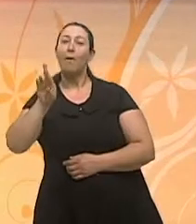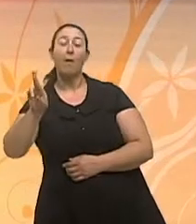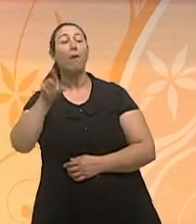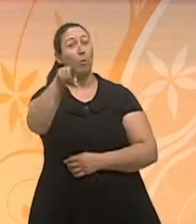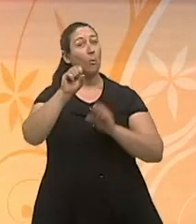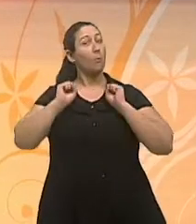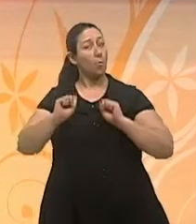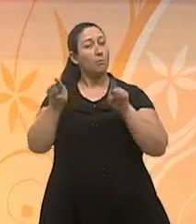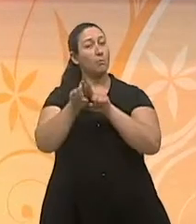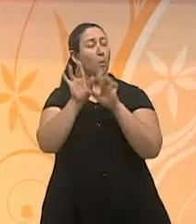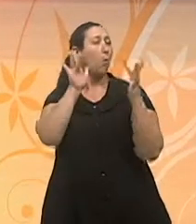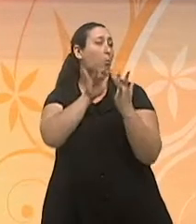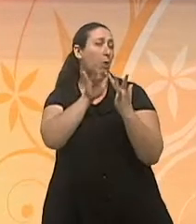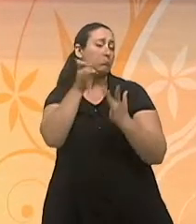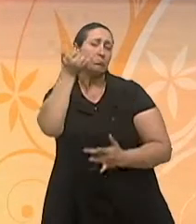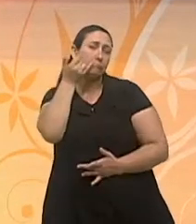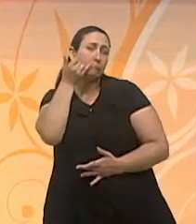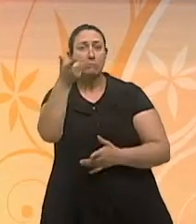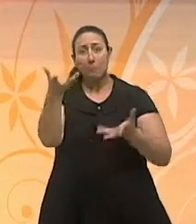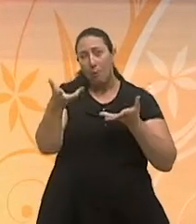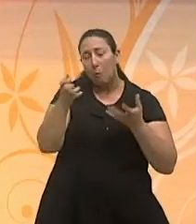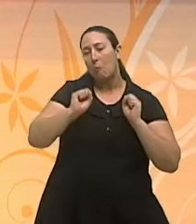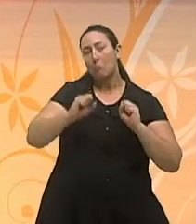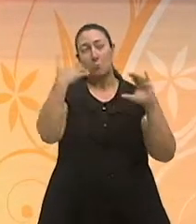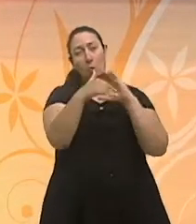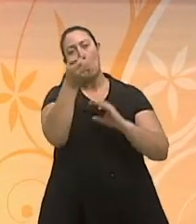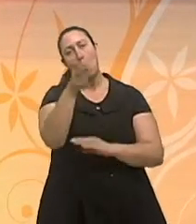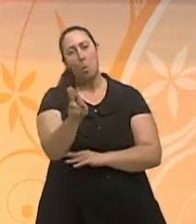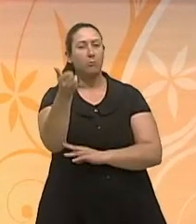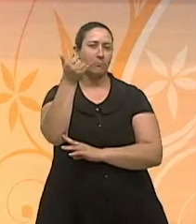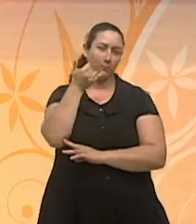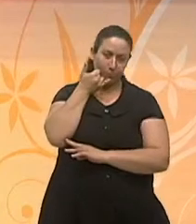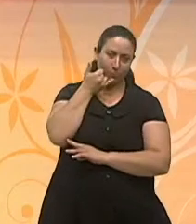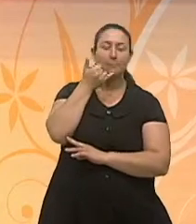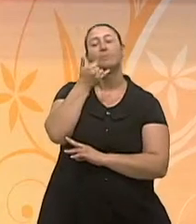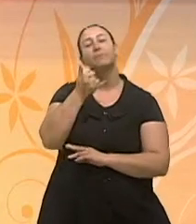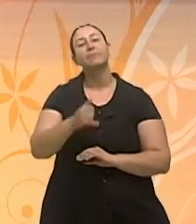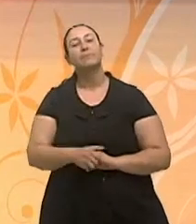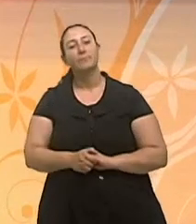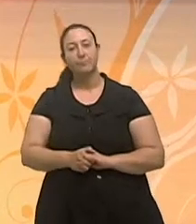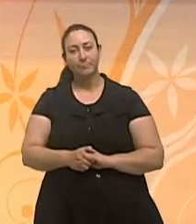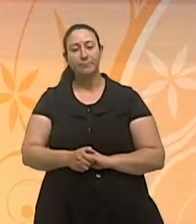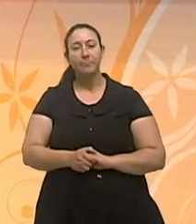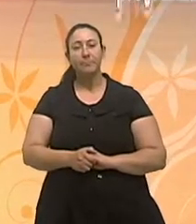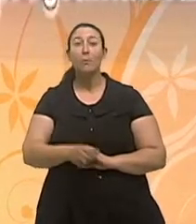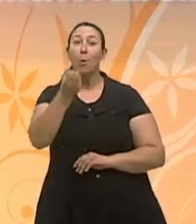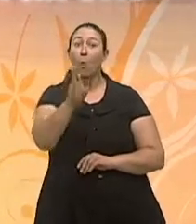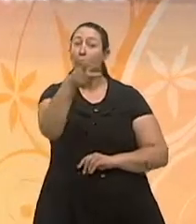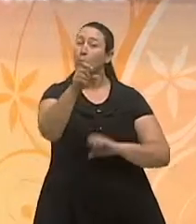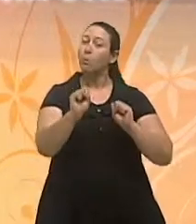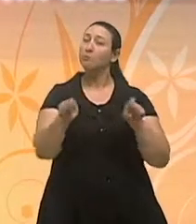em contato com a nossa produção pelo telefone 51-3230-1532